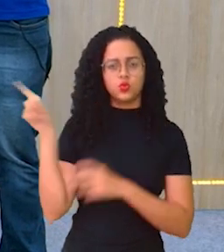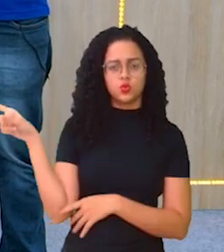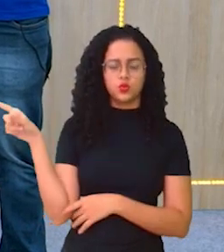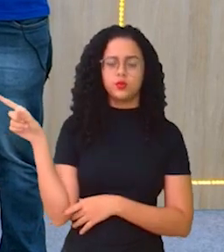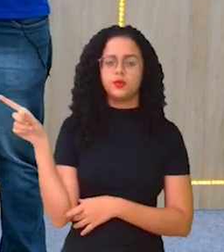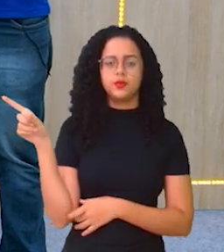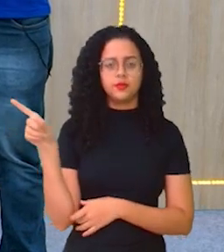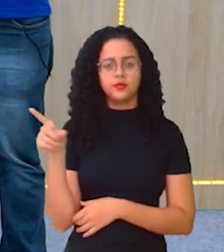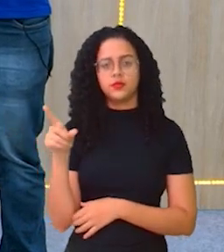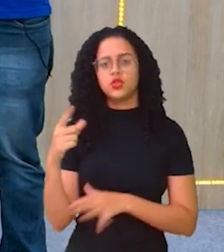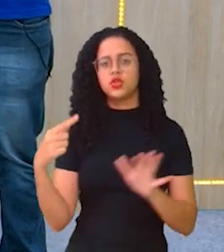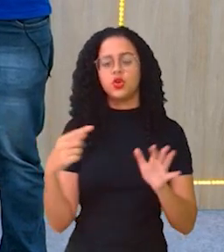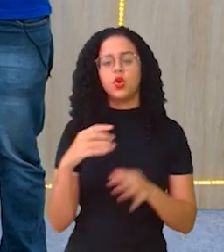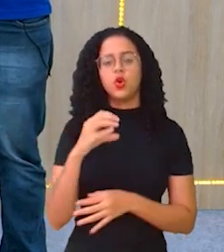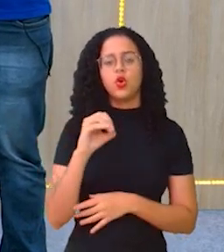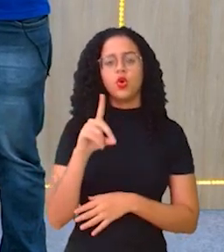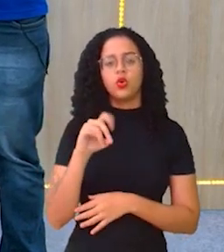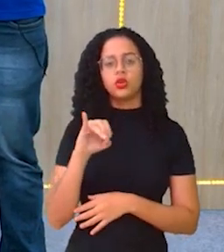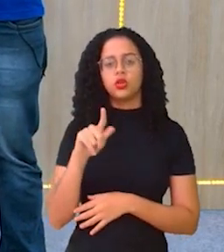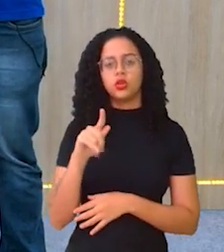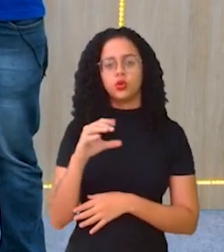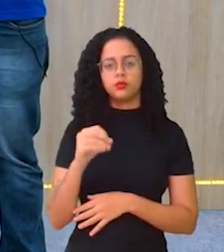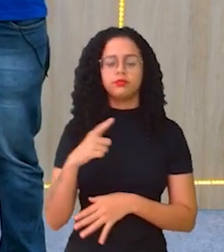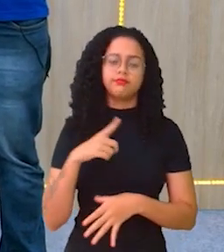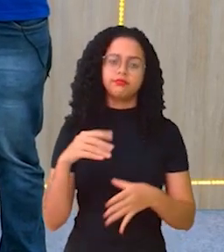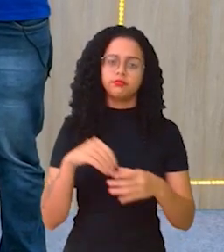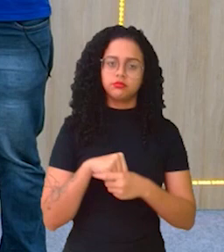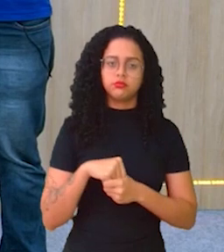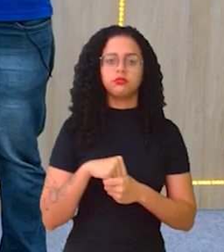código, faz parte do Código Penal.